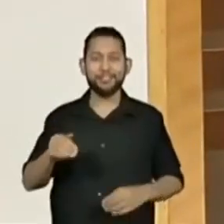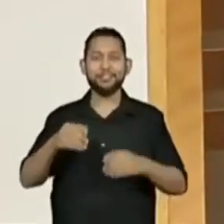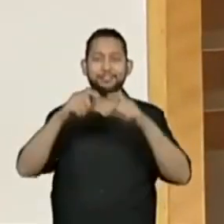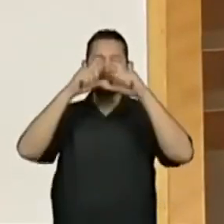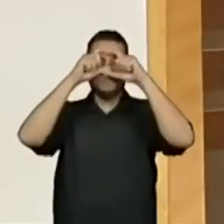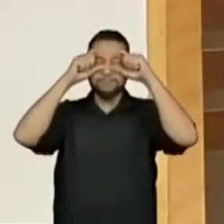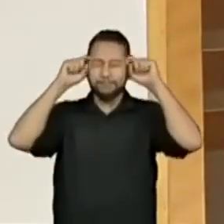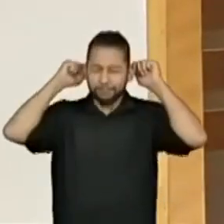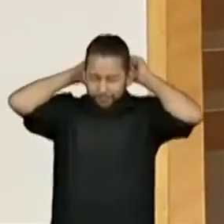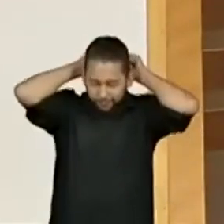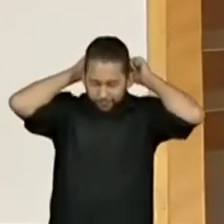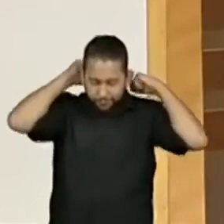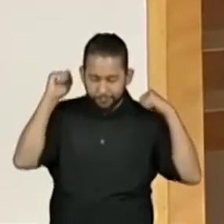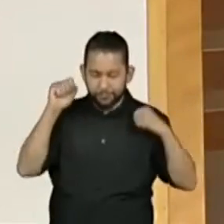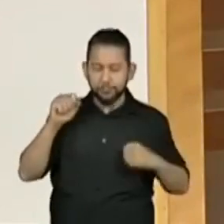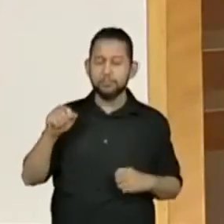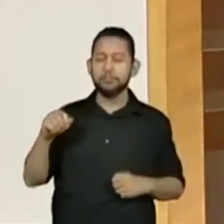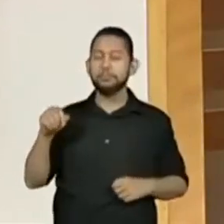Cobra-cega.